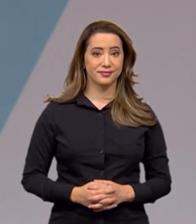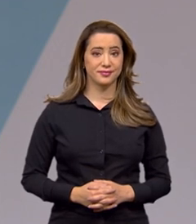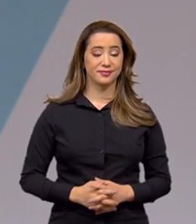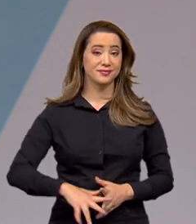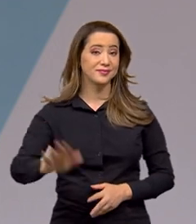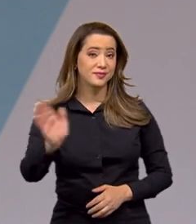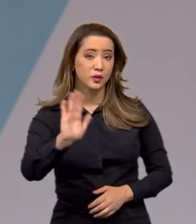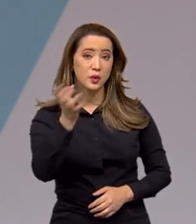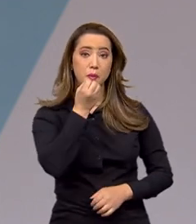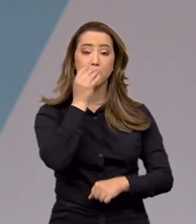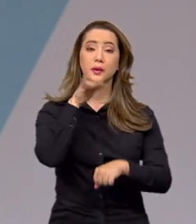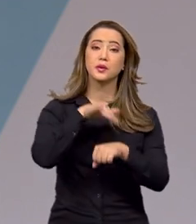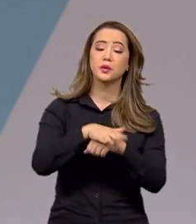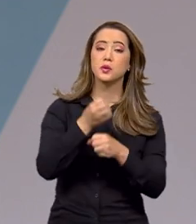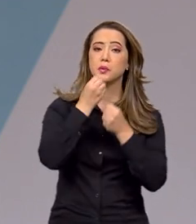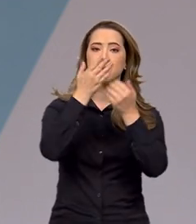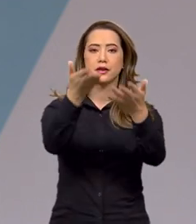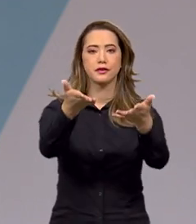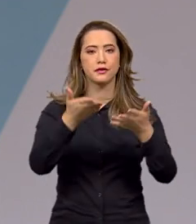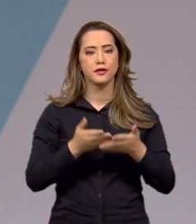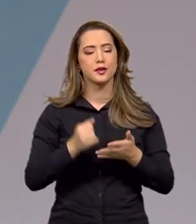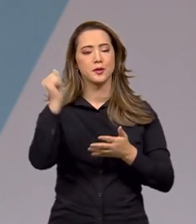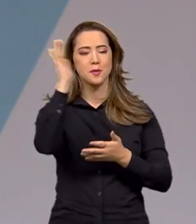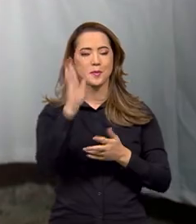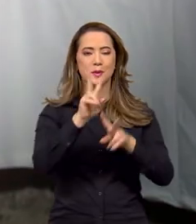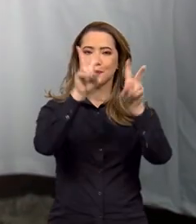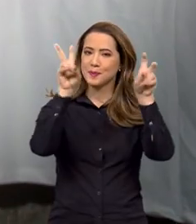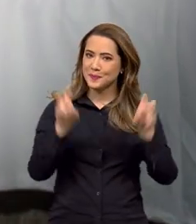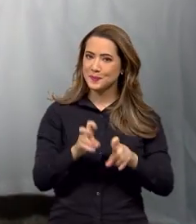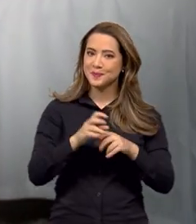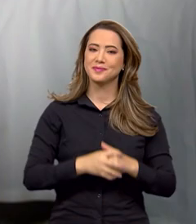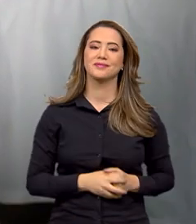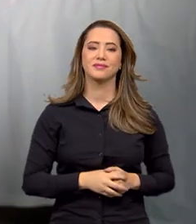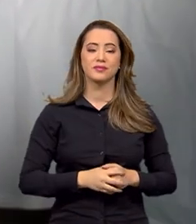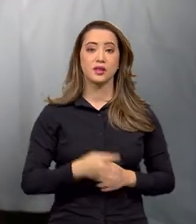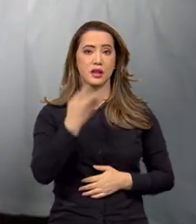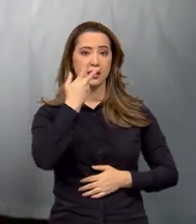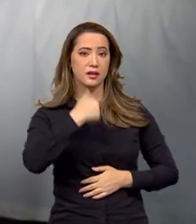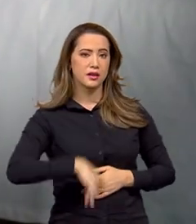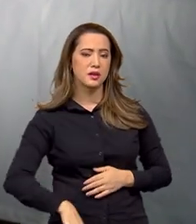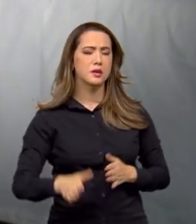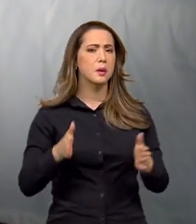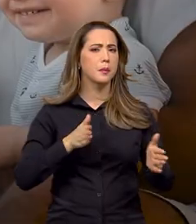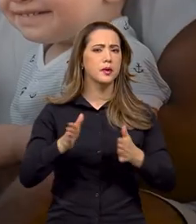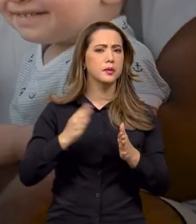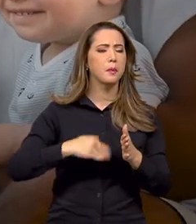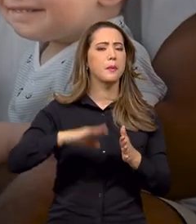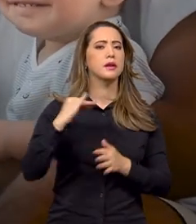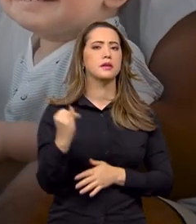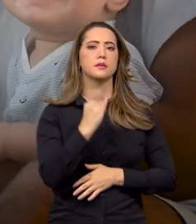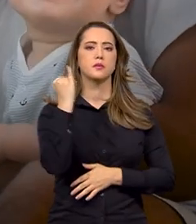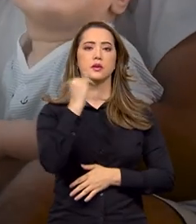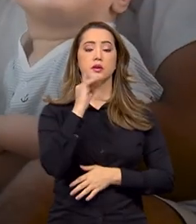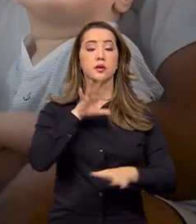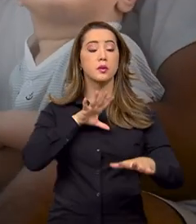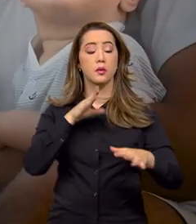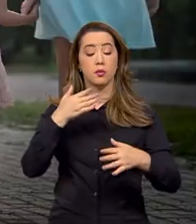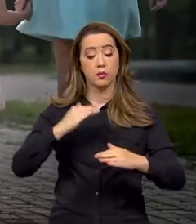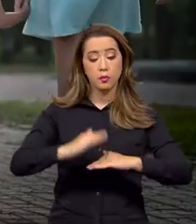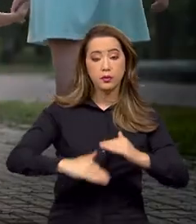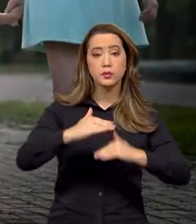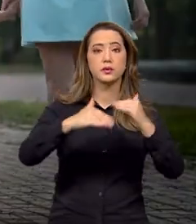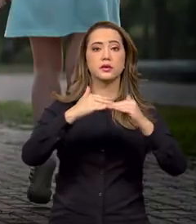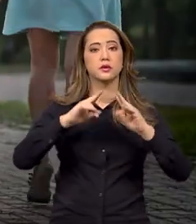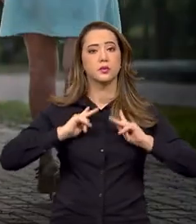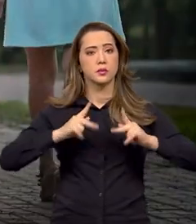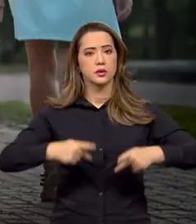Olá, boa noite e seja bem-vindo ao Brasil em Pauta. A infância é a fase mais importante para a formação humana,